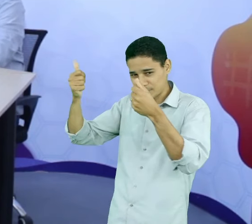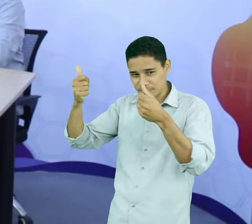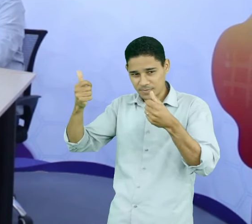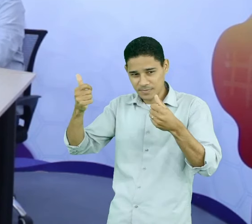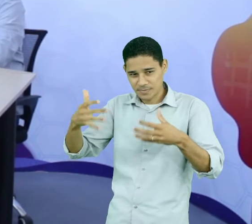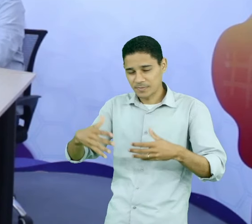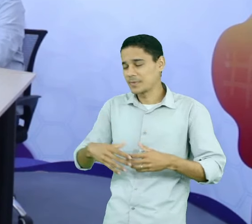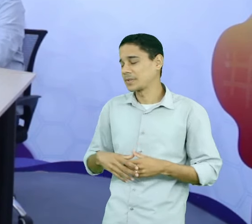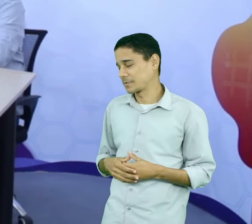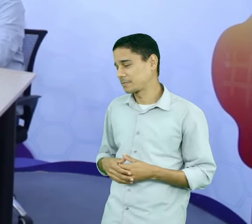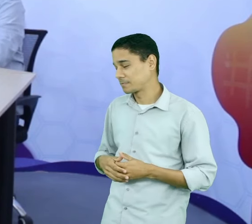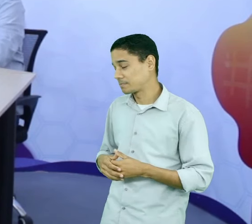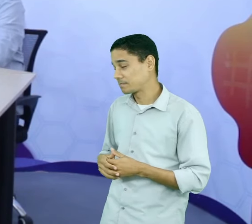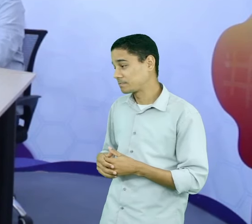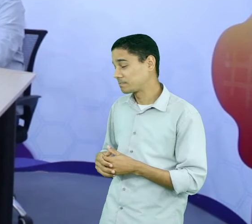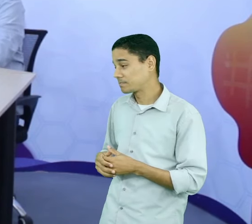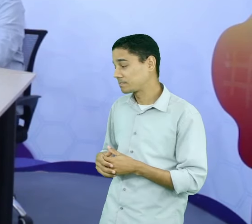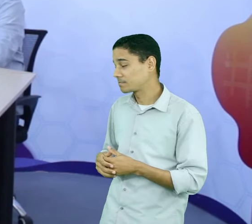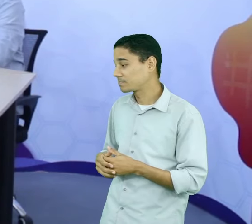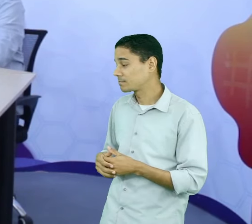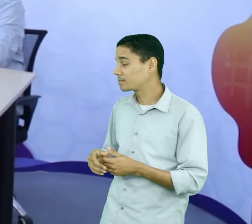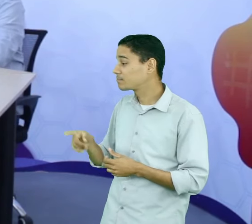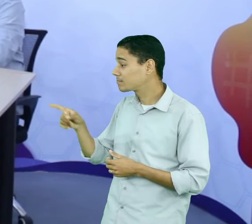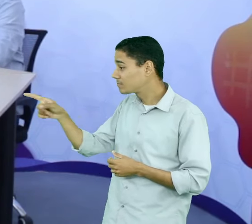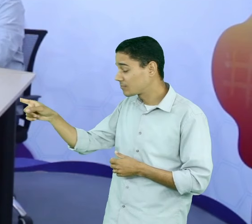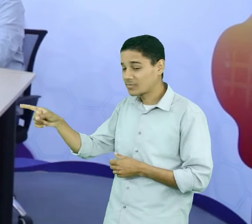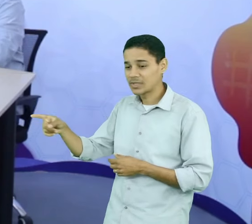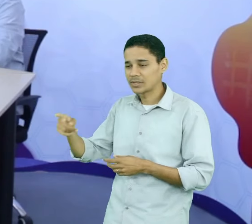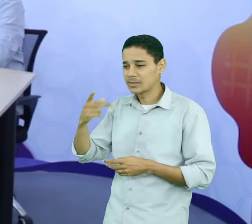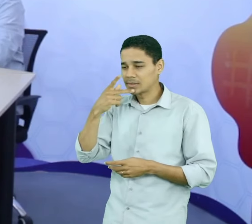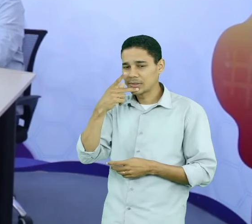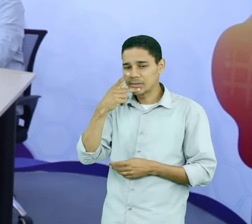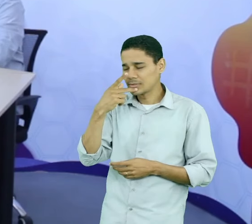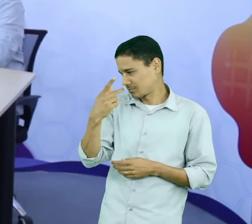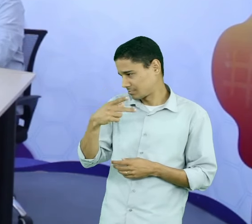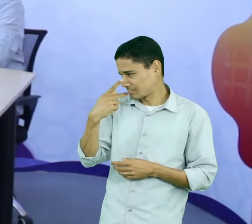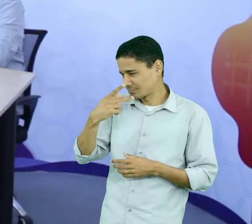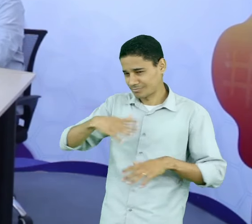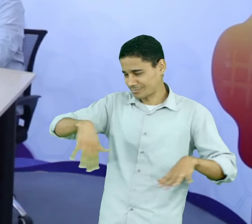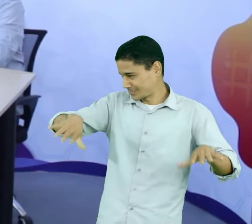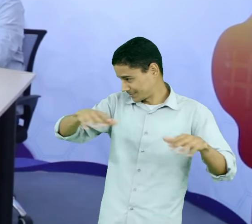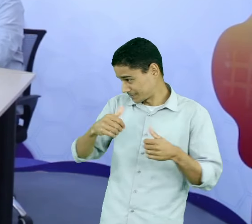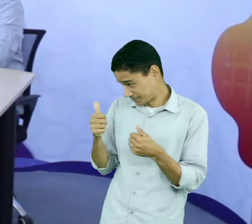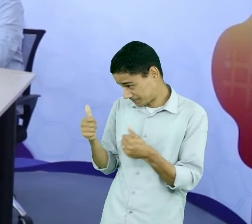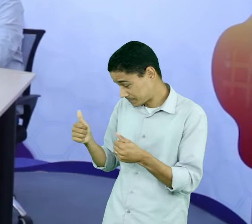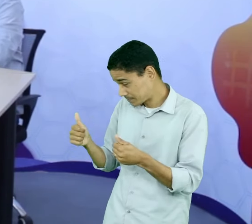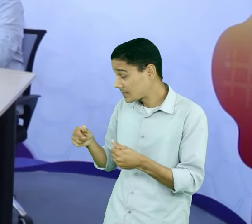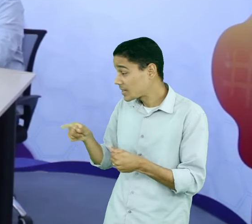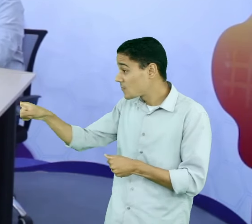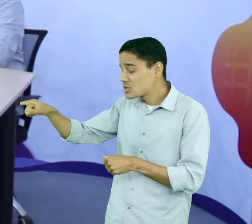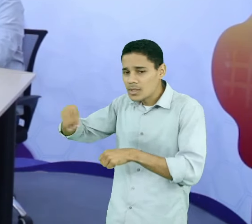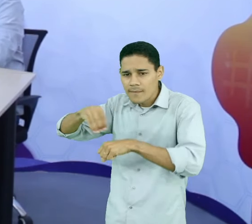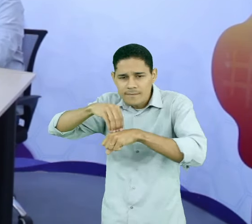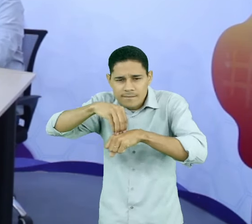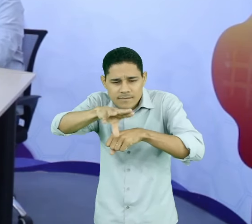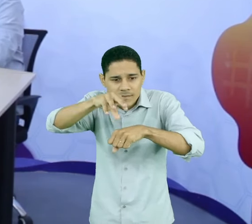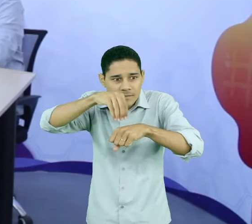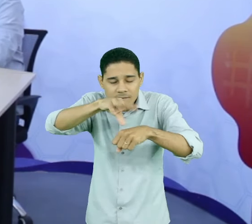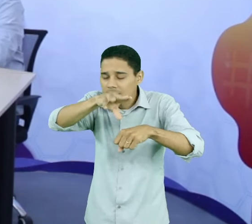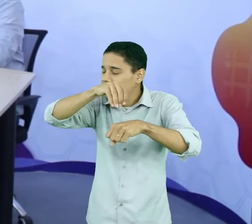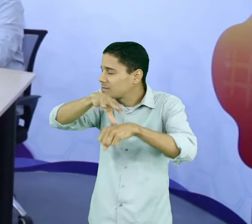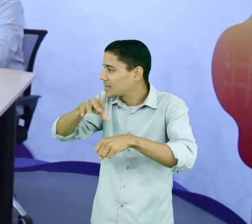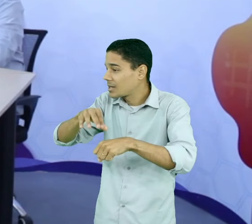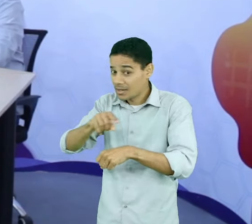compartilhasse conosco. Que dicas você daria a esses futuros